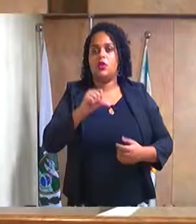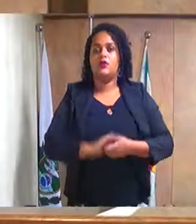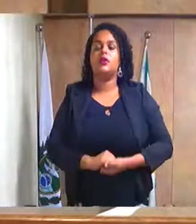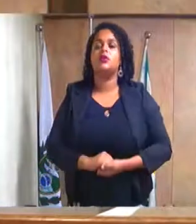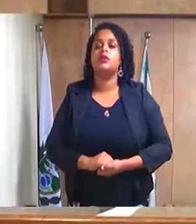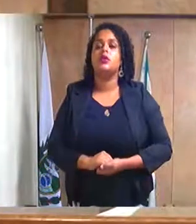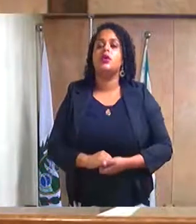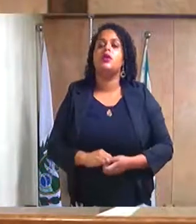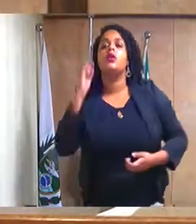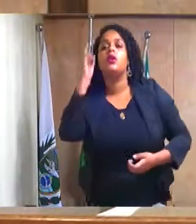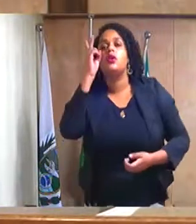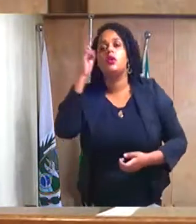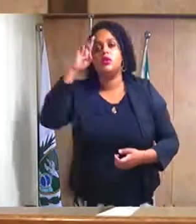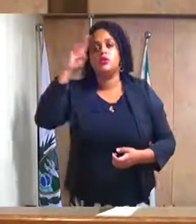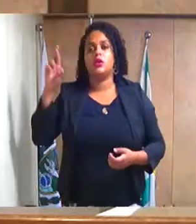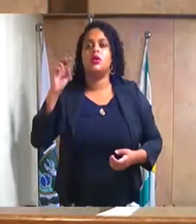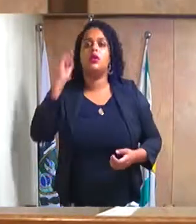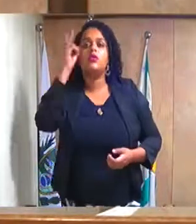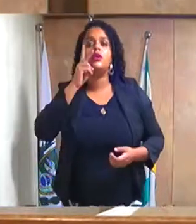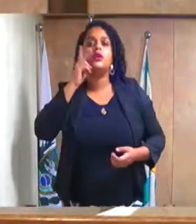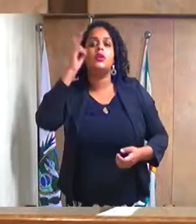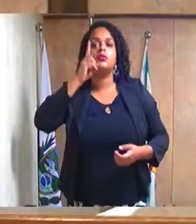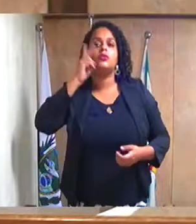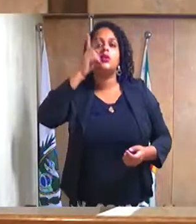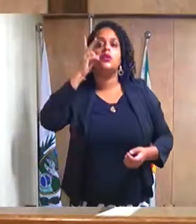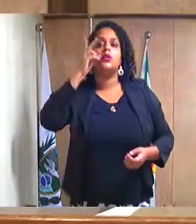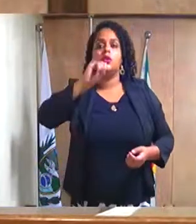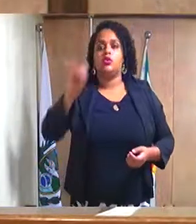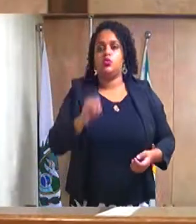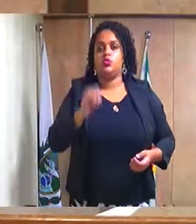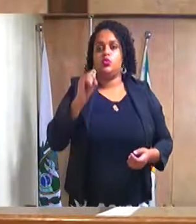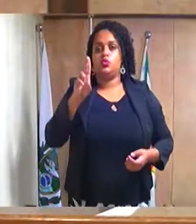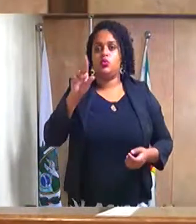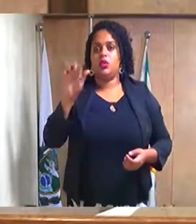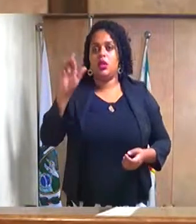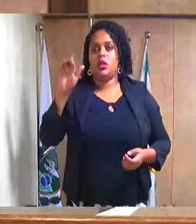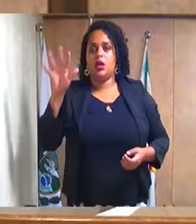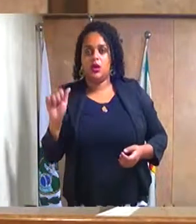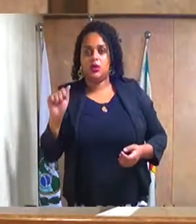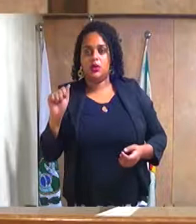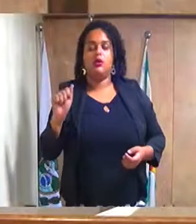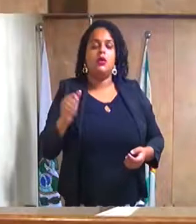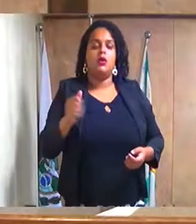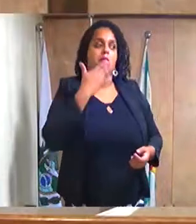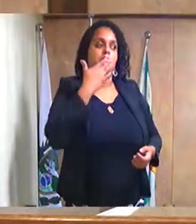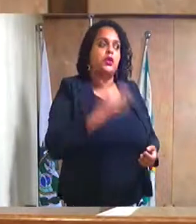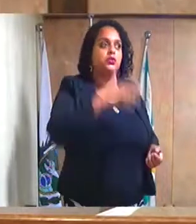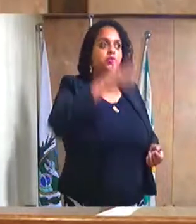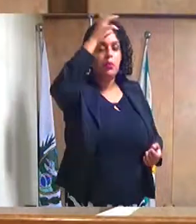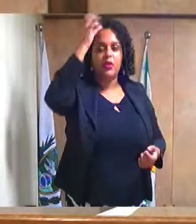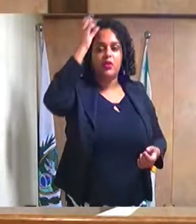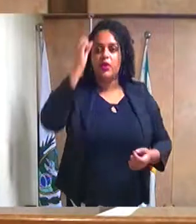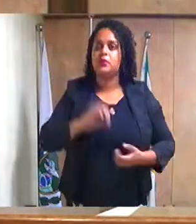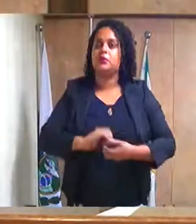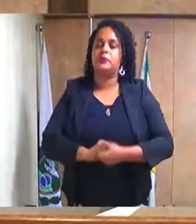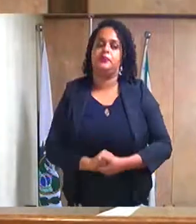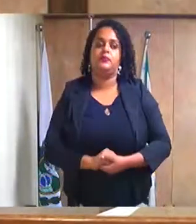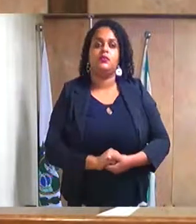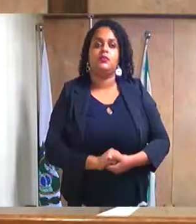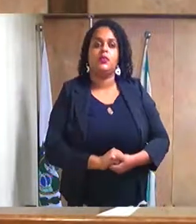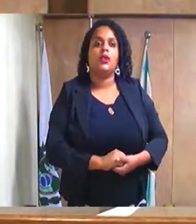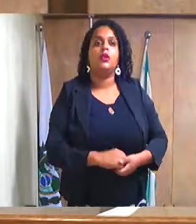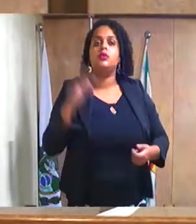da excelentíssima Sra. Vereadora Juliana Fante Alves, solicitando ao excelente Sr. Prefeito, sua